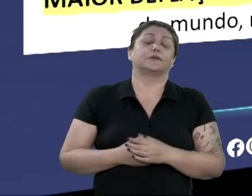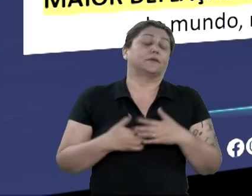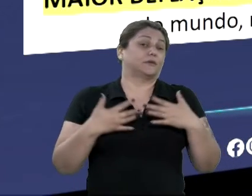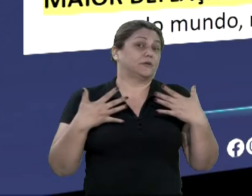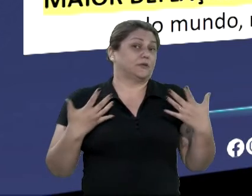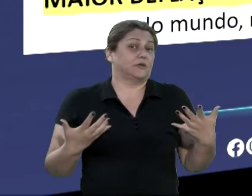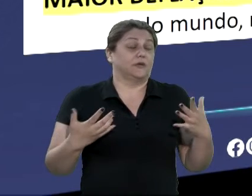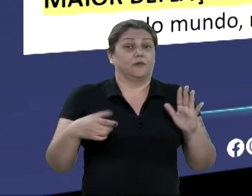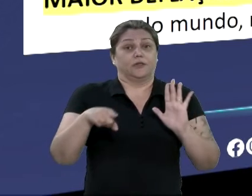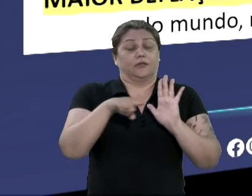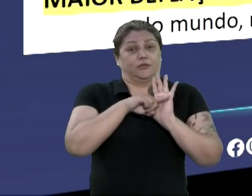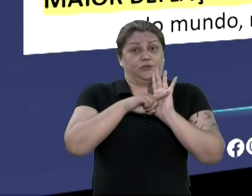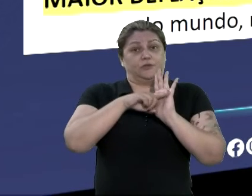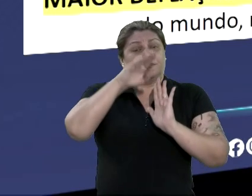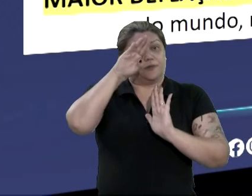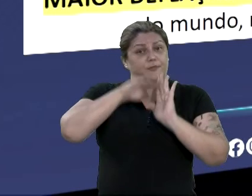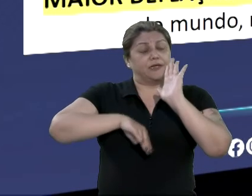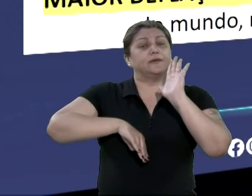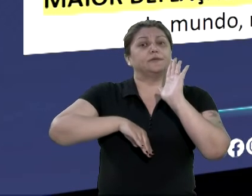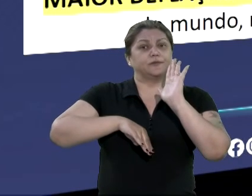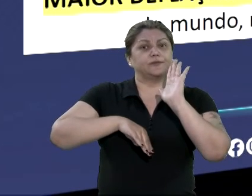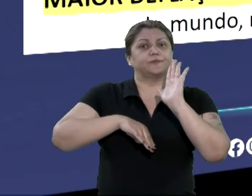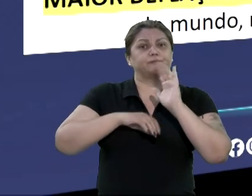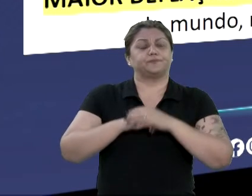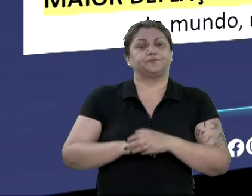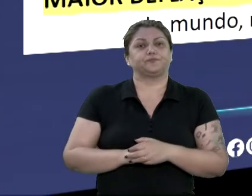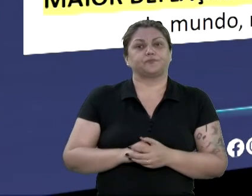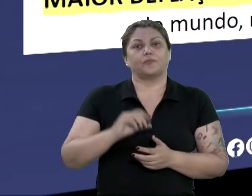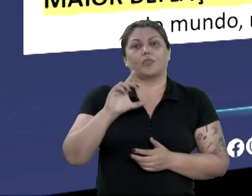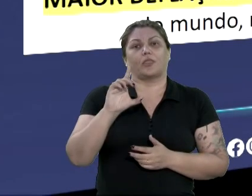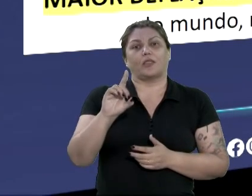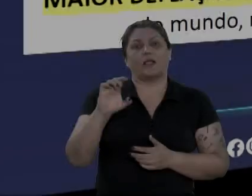inflação foi negativa. A maior deflação na história do Brasil.